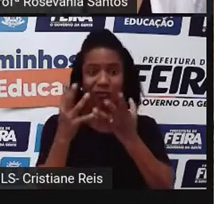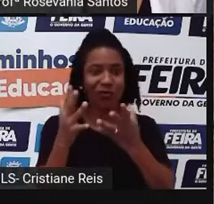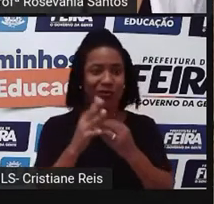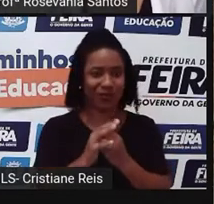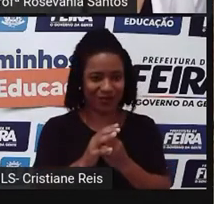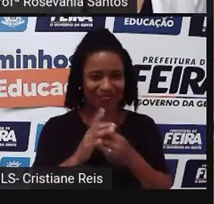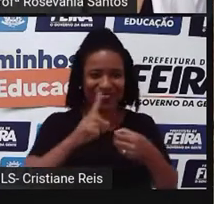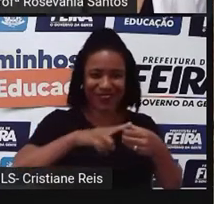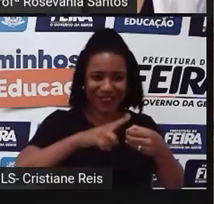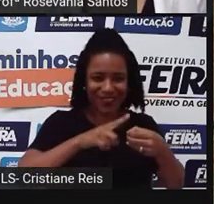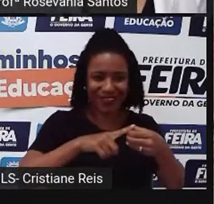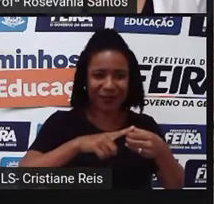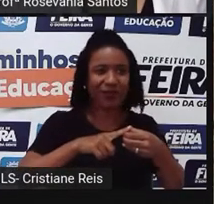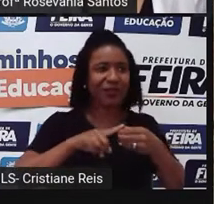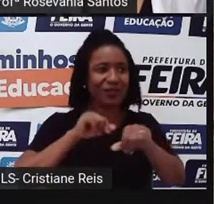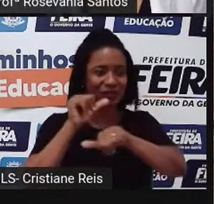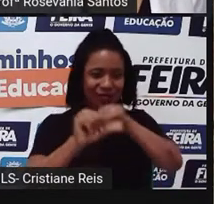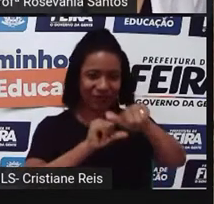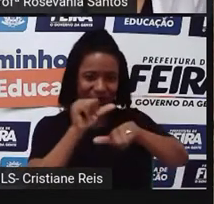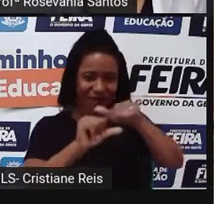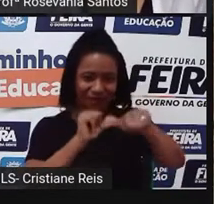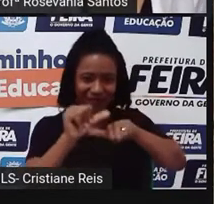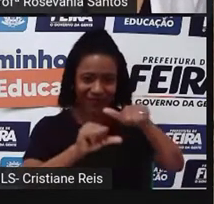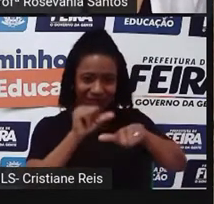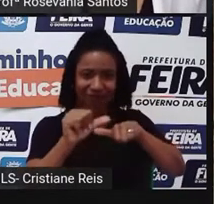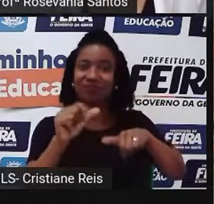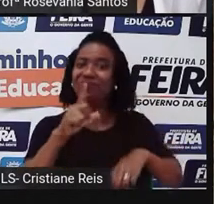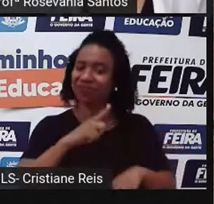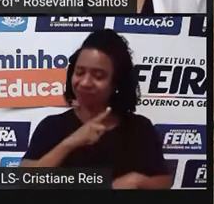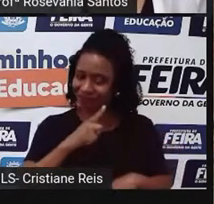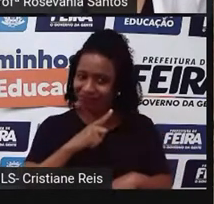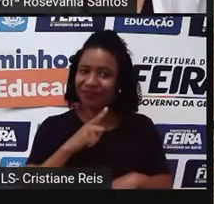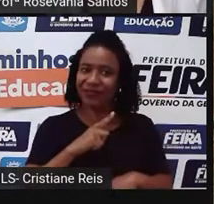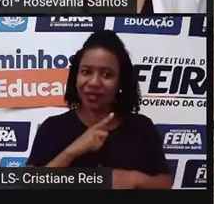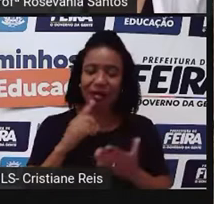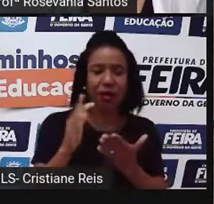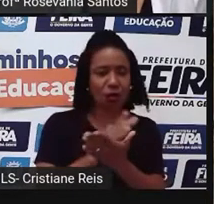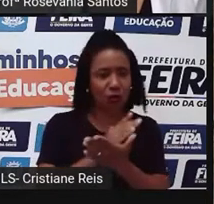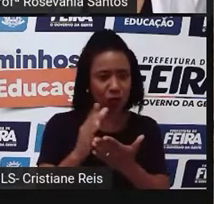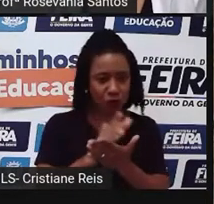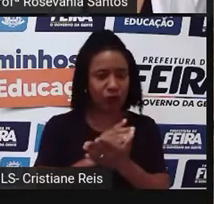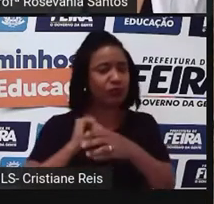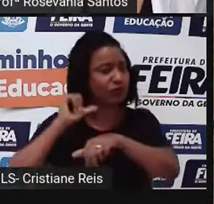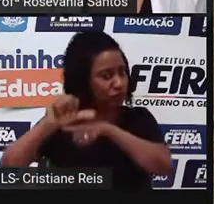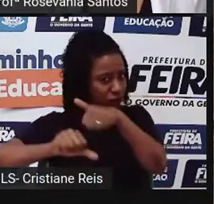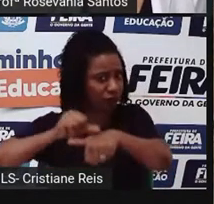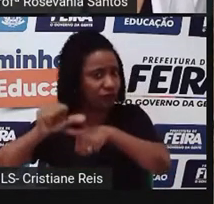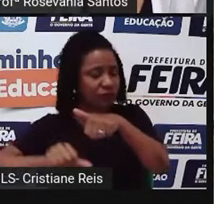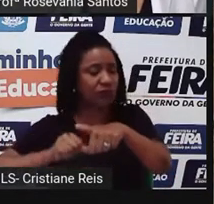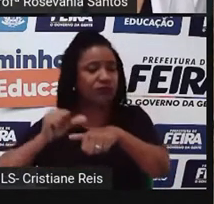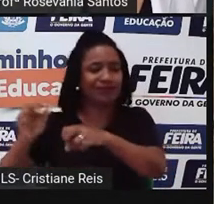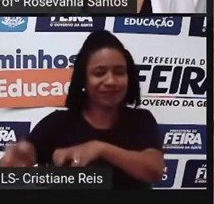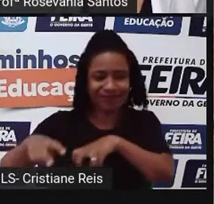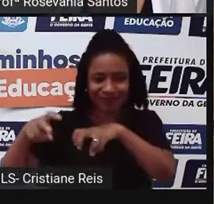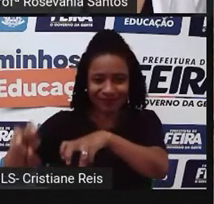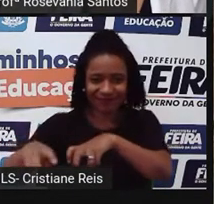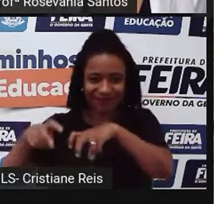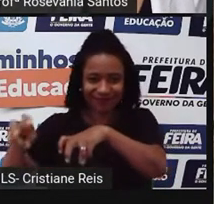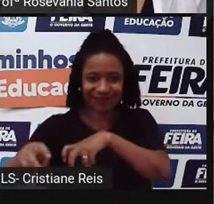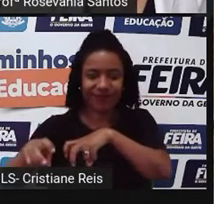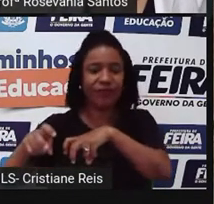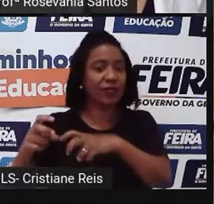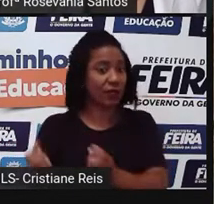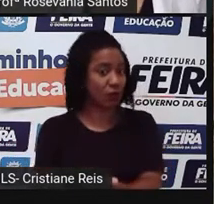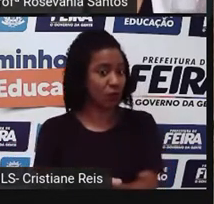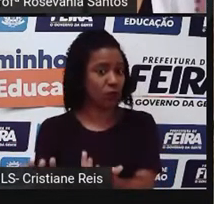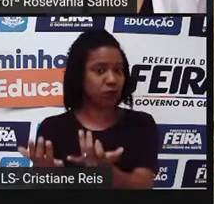transformações. É claro que essas transformações. Algumas, né? Ajudaram muito no processo. A grande maioria, né?